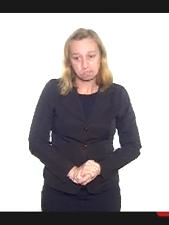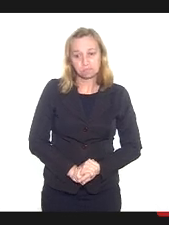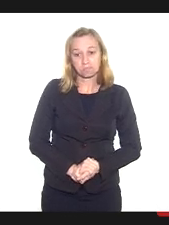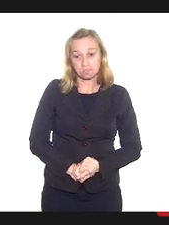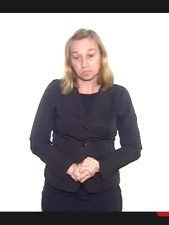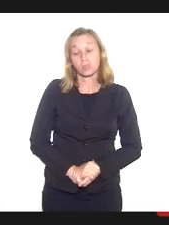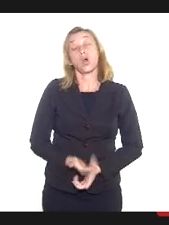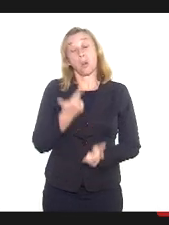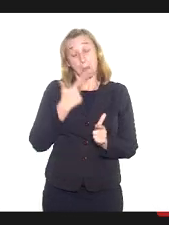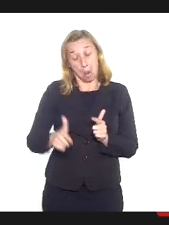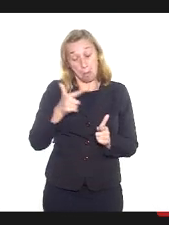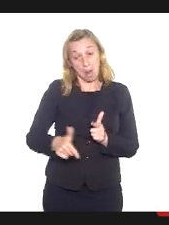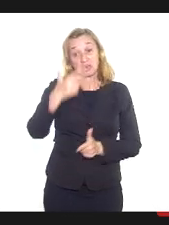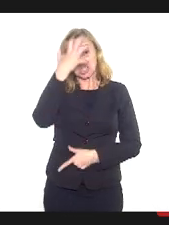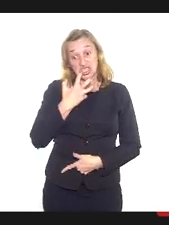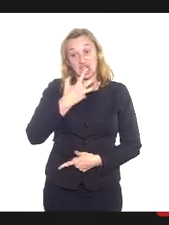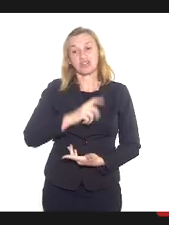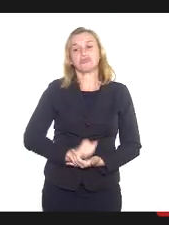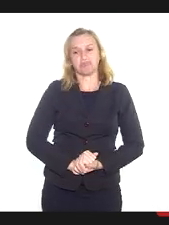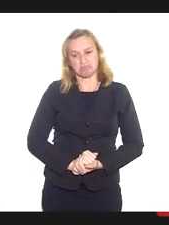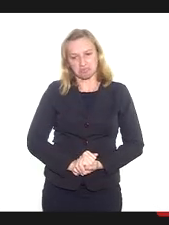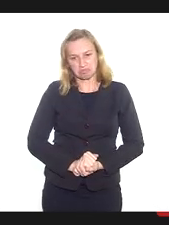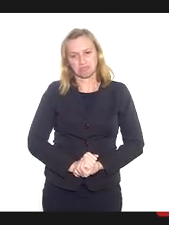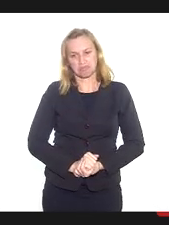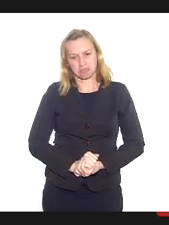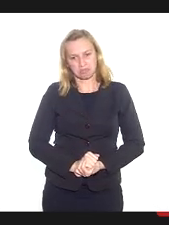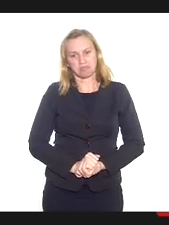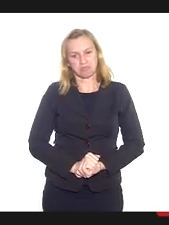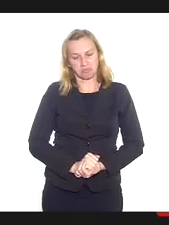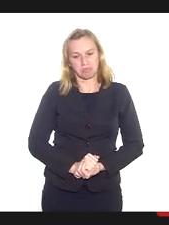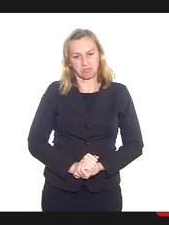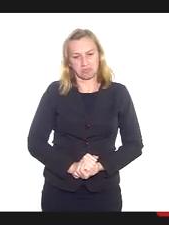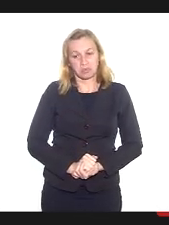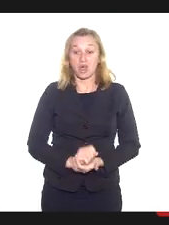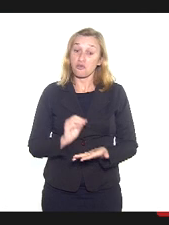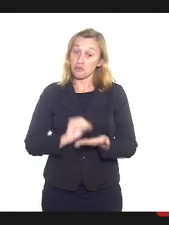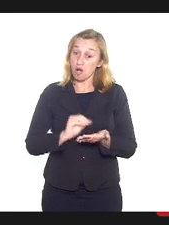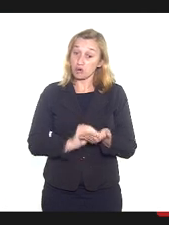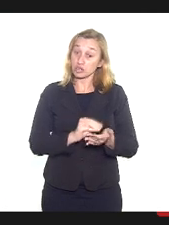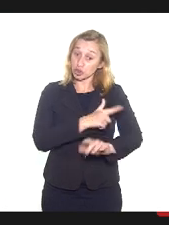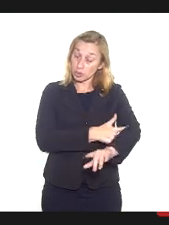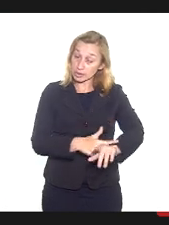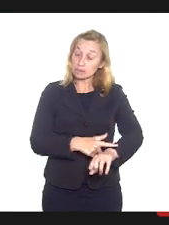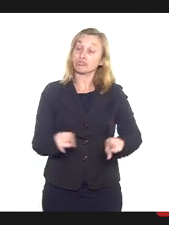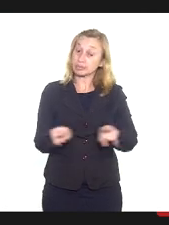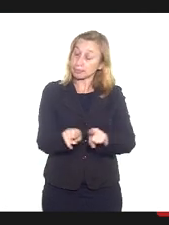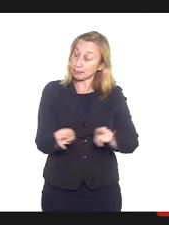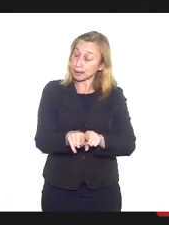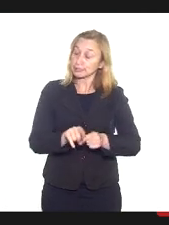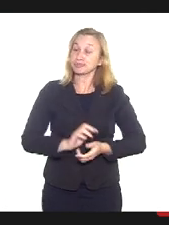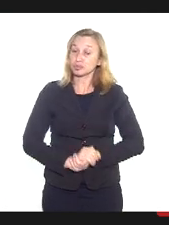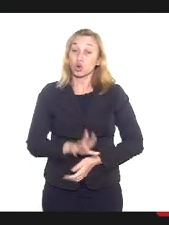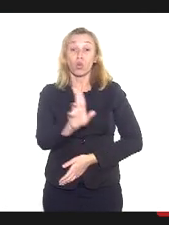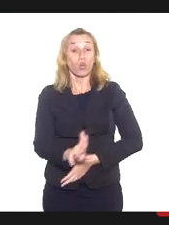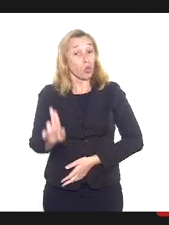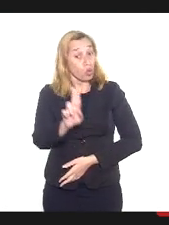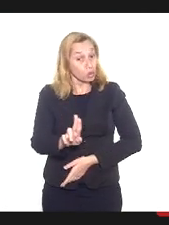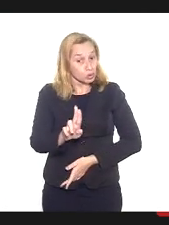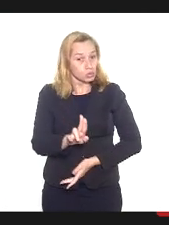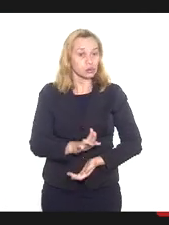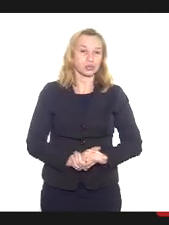É um problema sério, grave, passa pela educação, mas passa também pelo uso